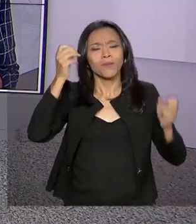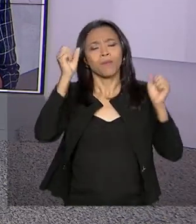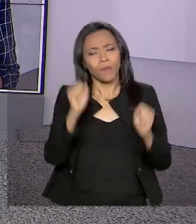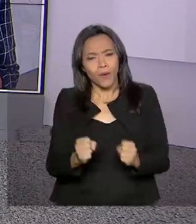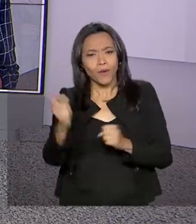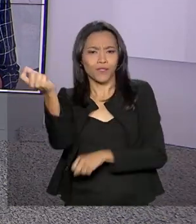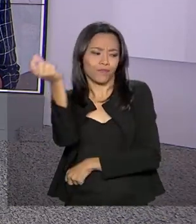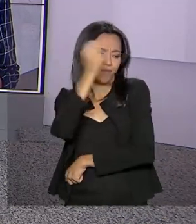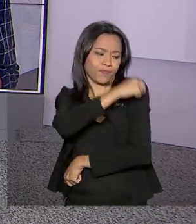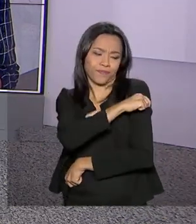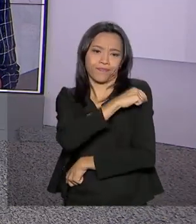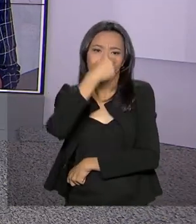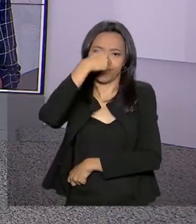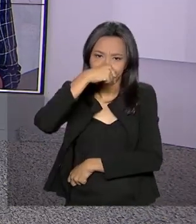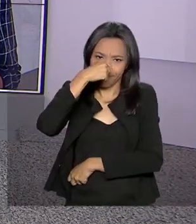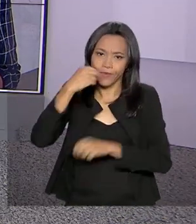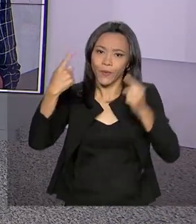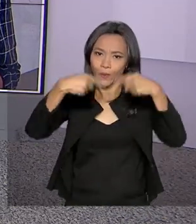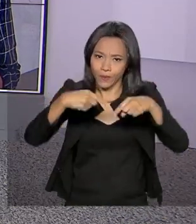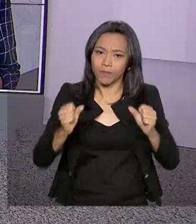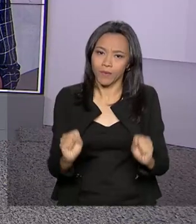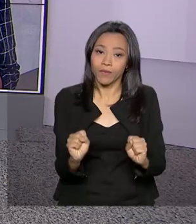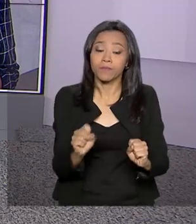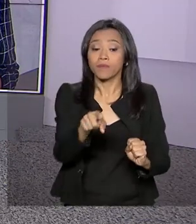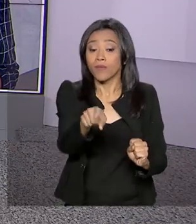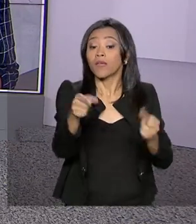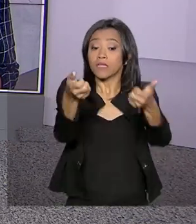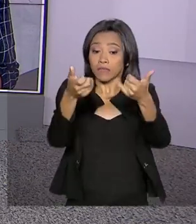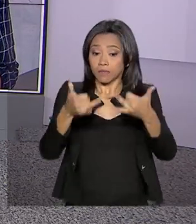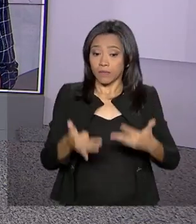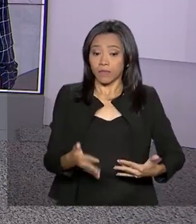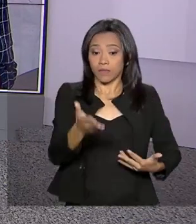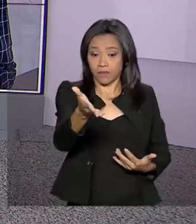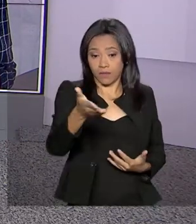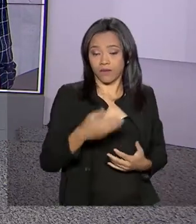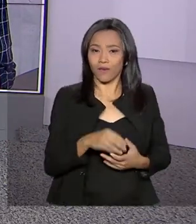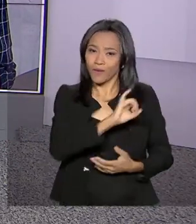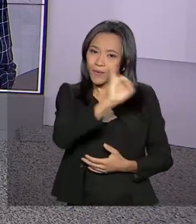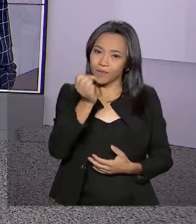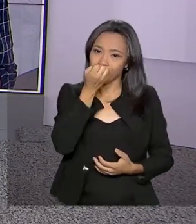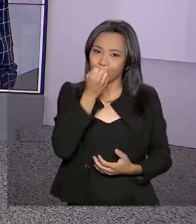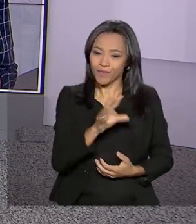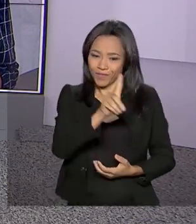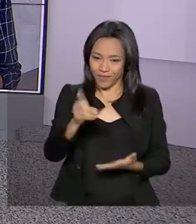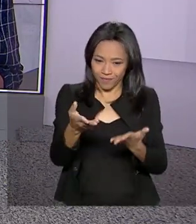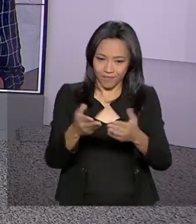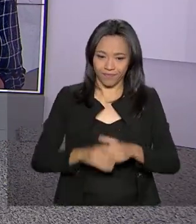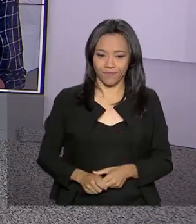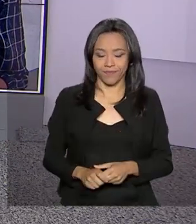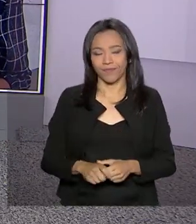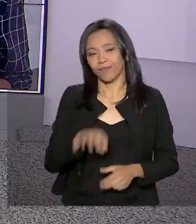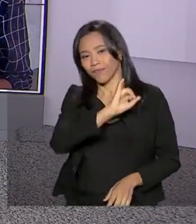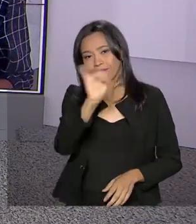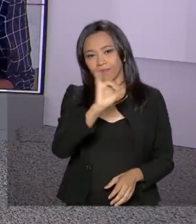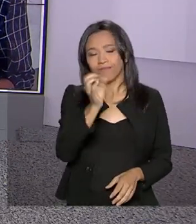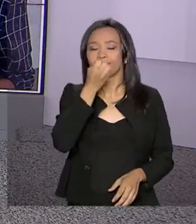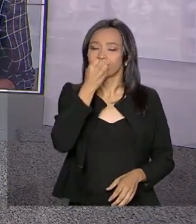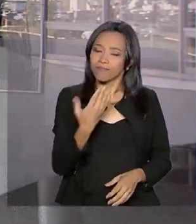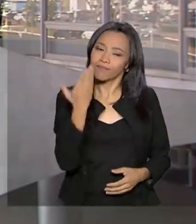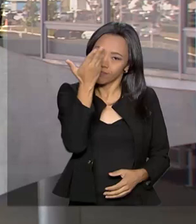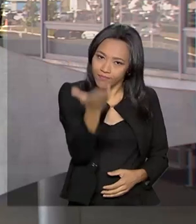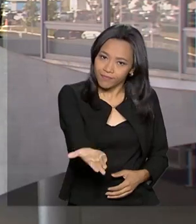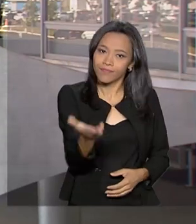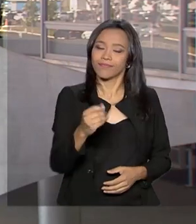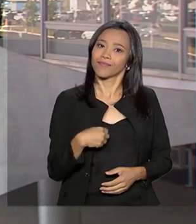imunizar. A Luciana Colares de Holanda tem as informações pra gente ao vivo. Oi, Luciana, bom dia pra você. Olá, Carla, bom dia pra